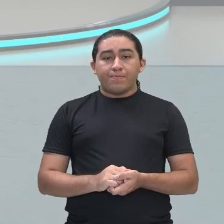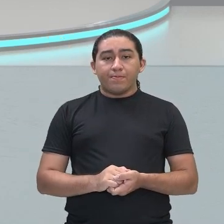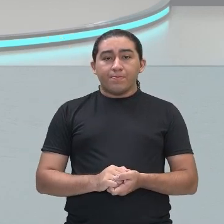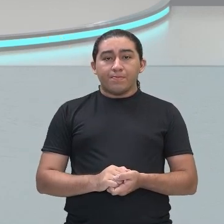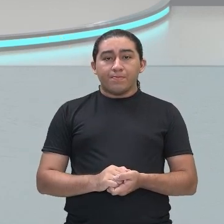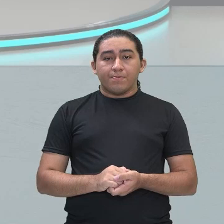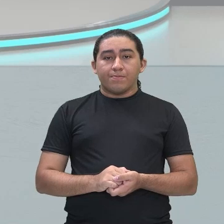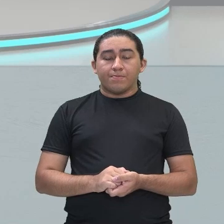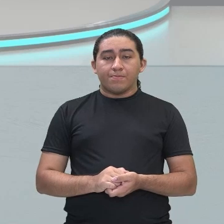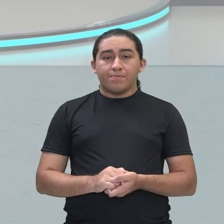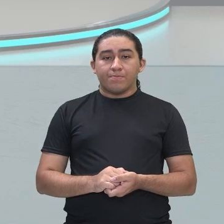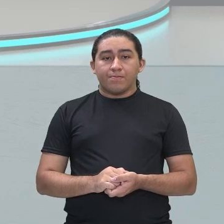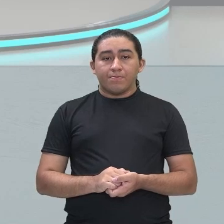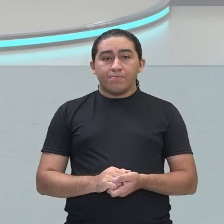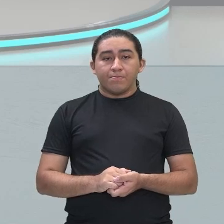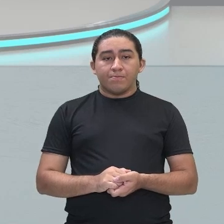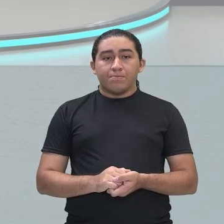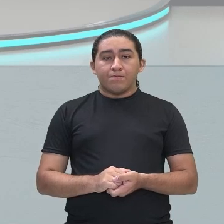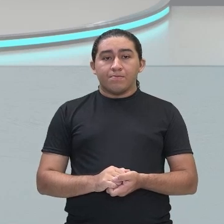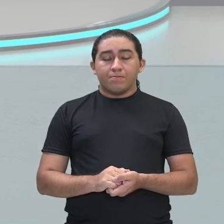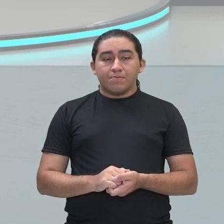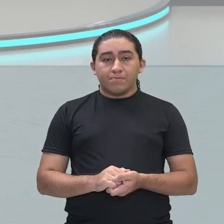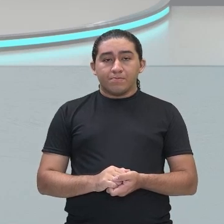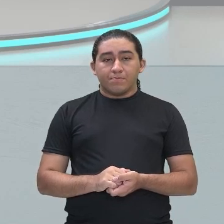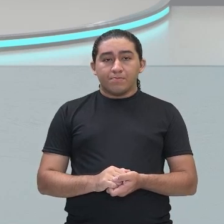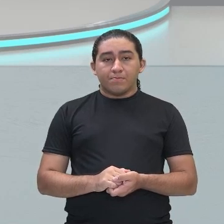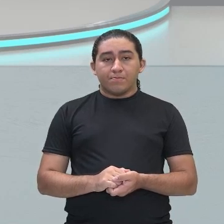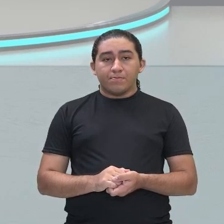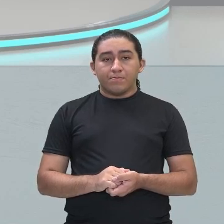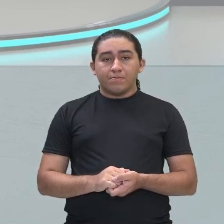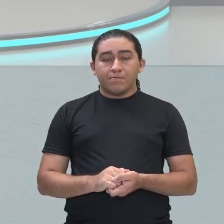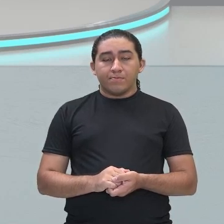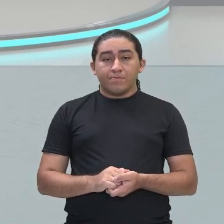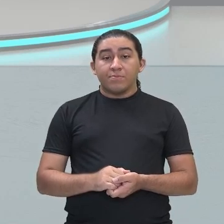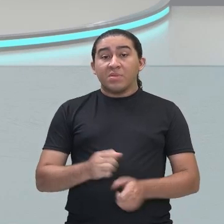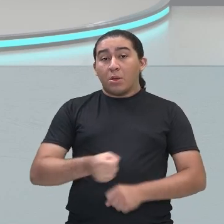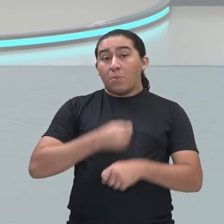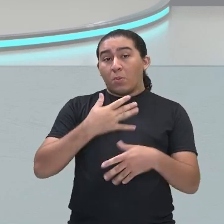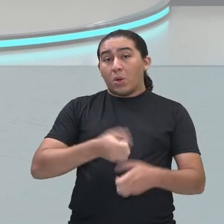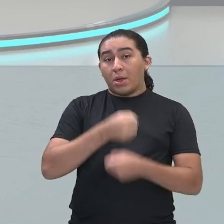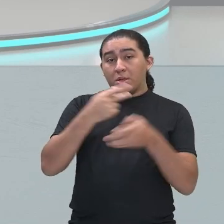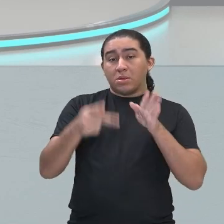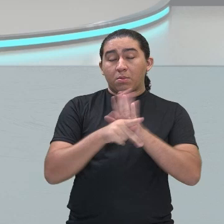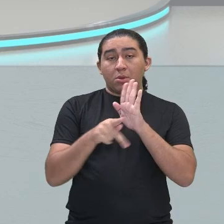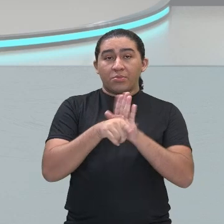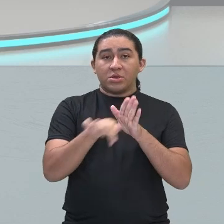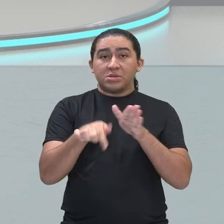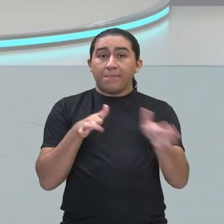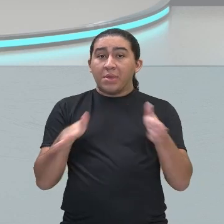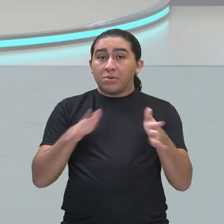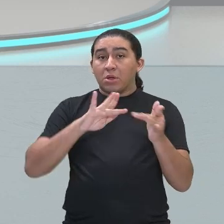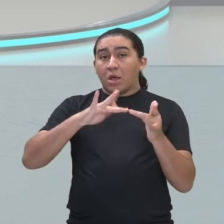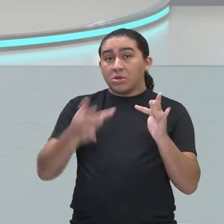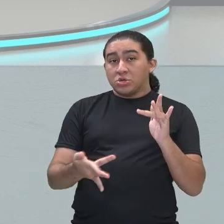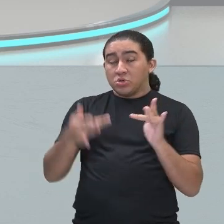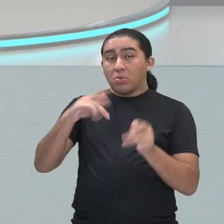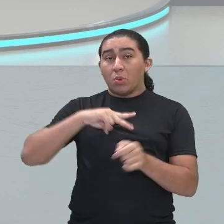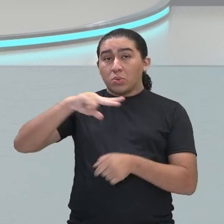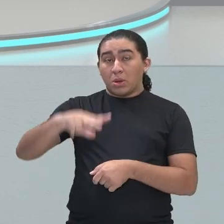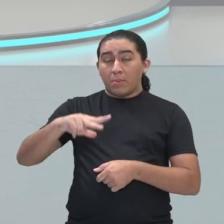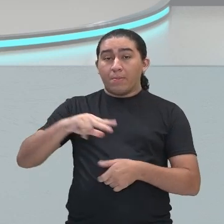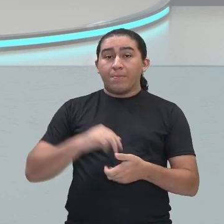São os poetas que mais se destacaram no período do arcadismo em Portugal.